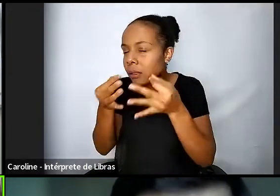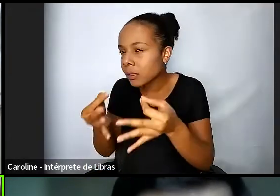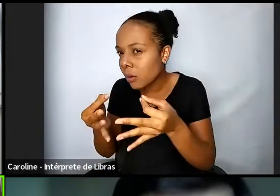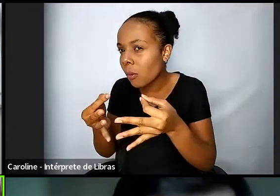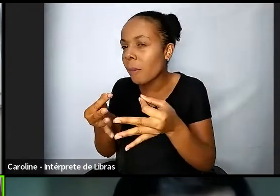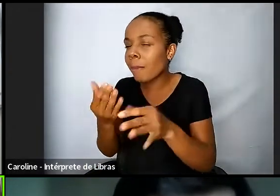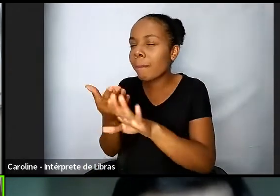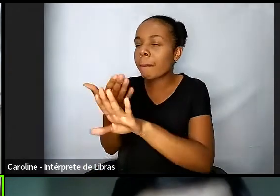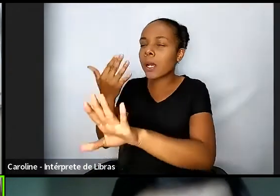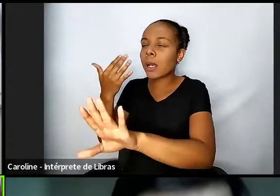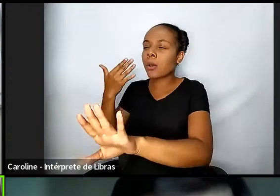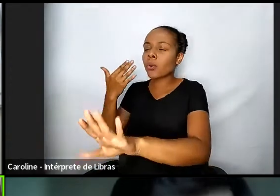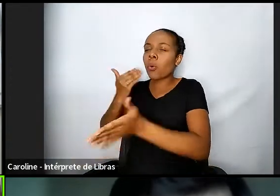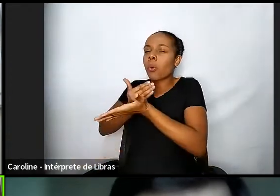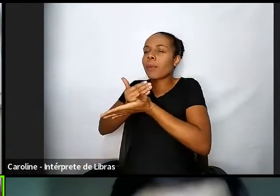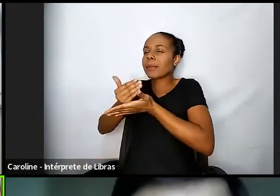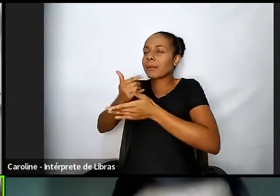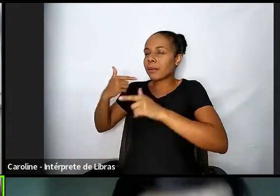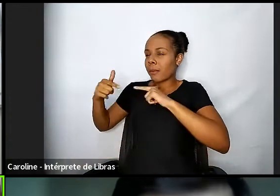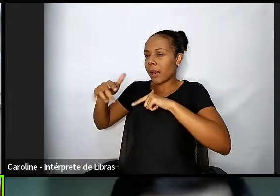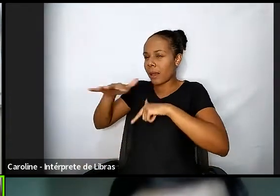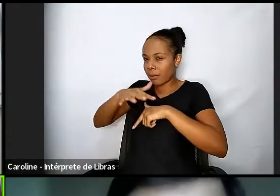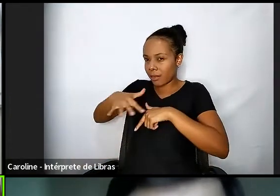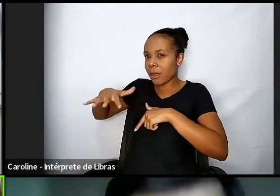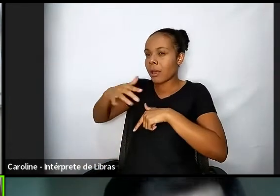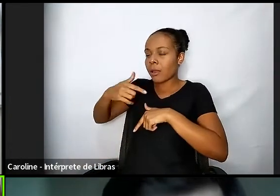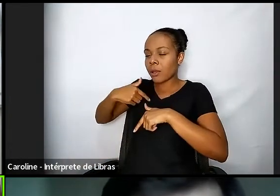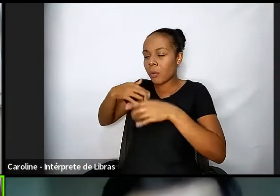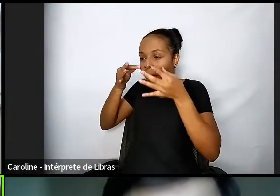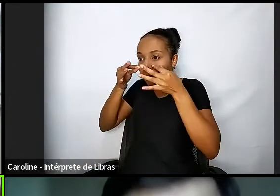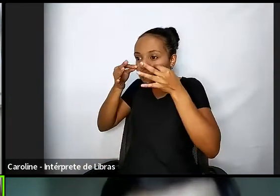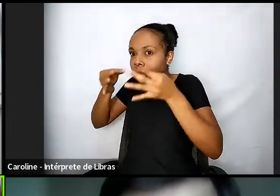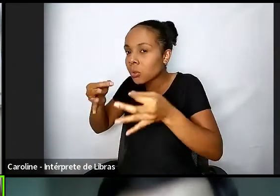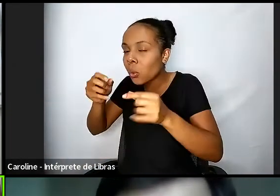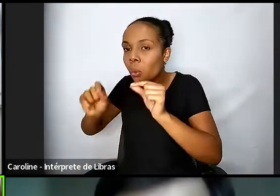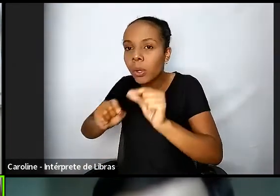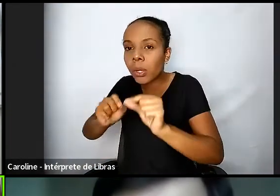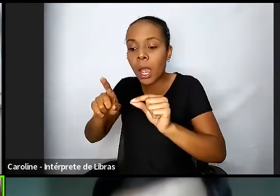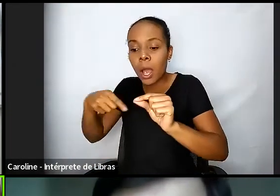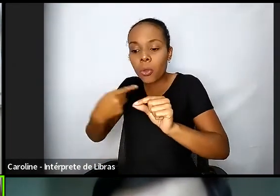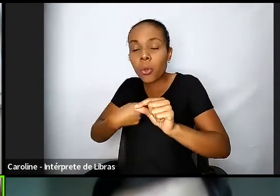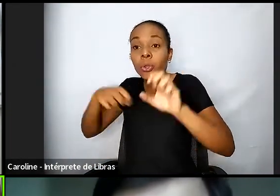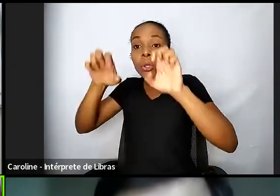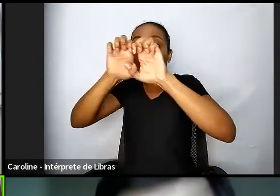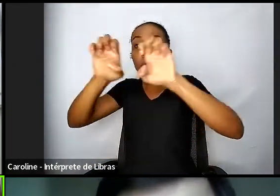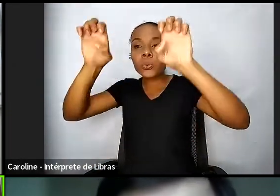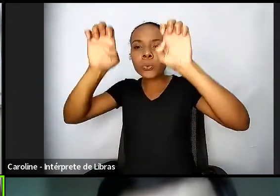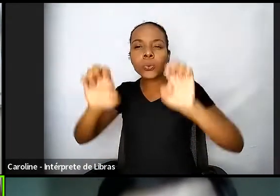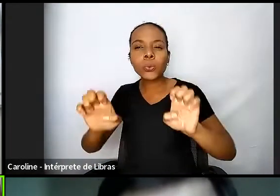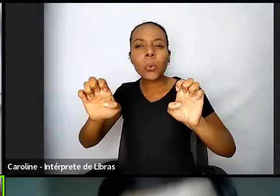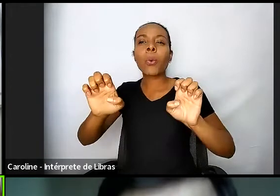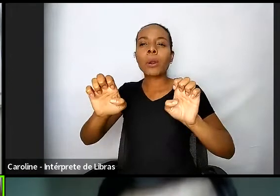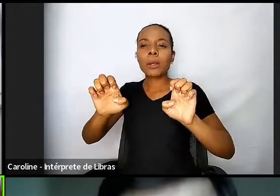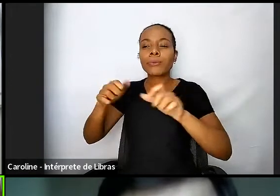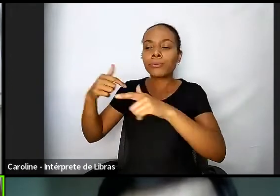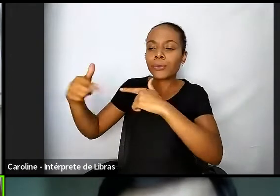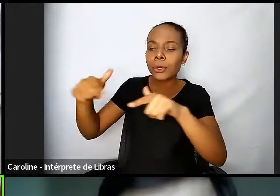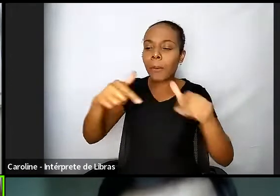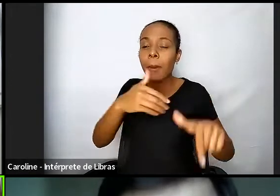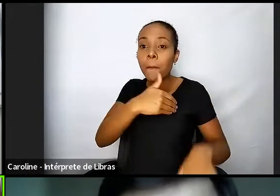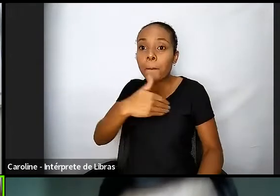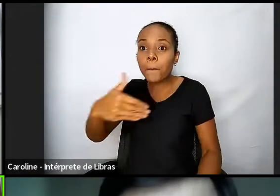chama muita atenção como toda a nossa estrutura de serviço público, serviço judicial é construída